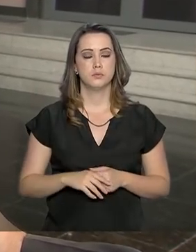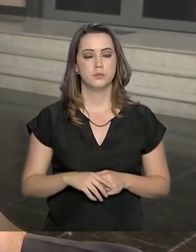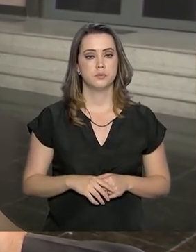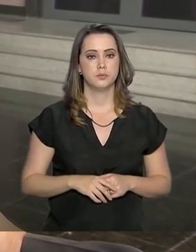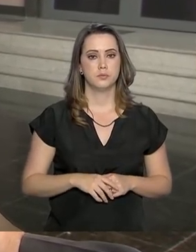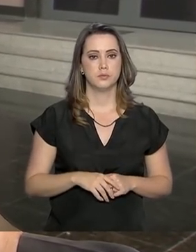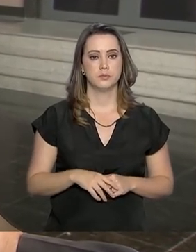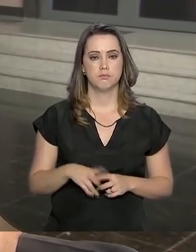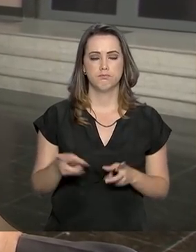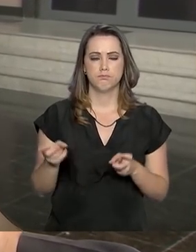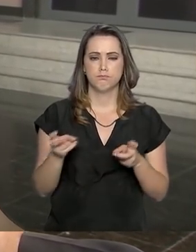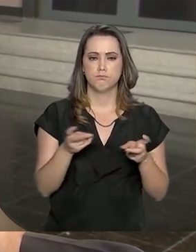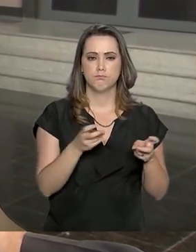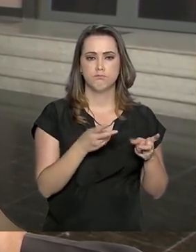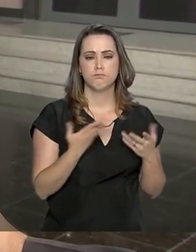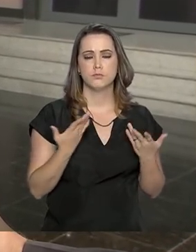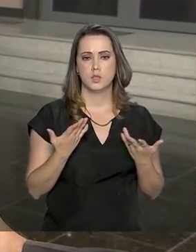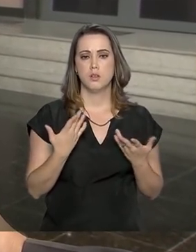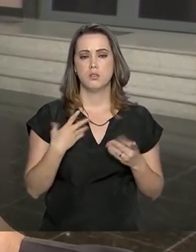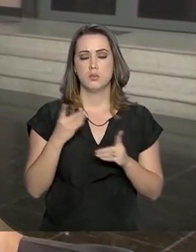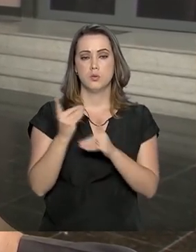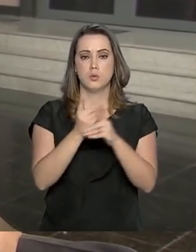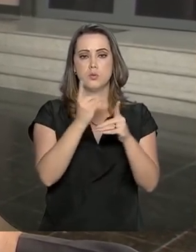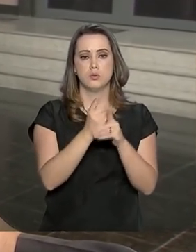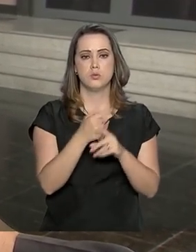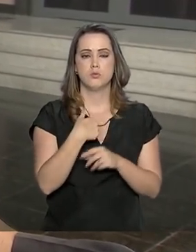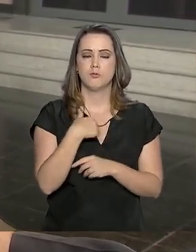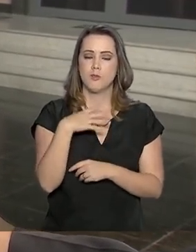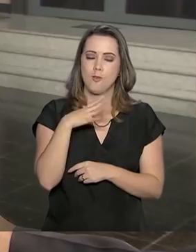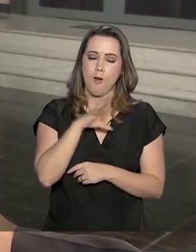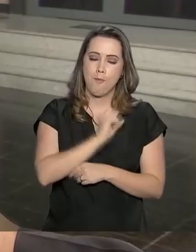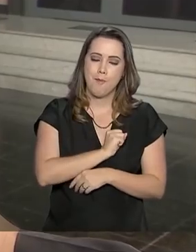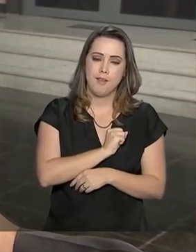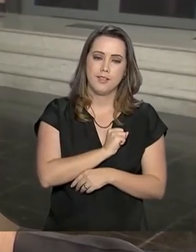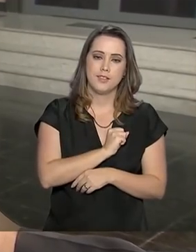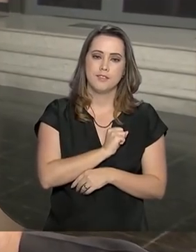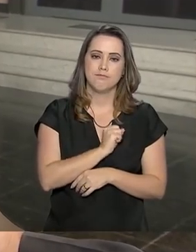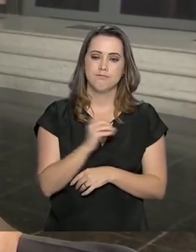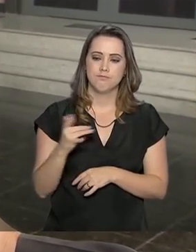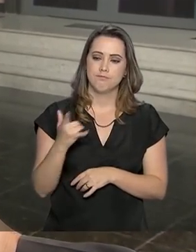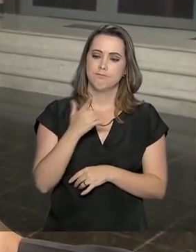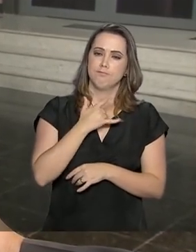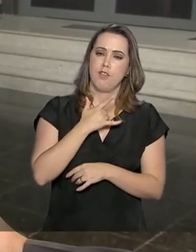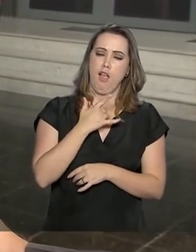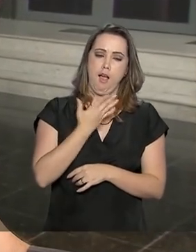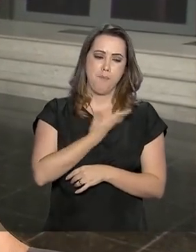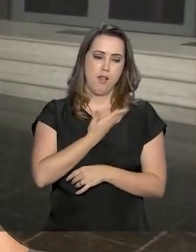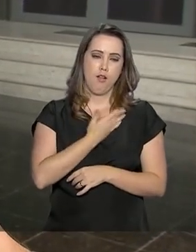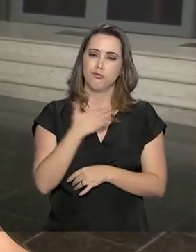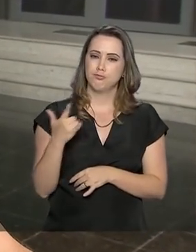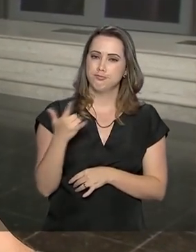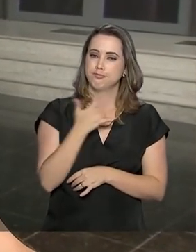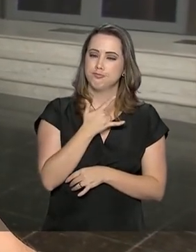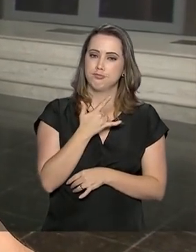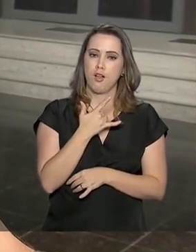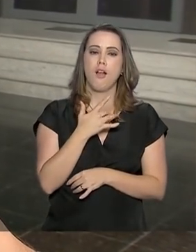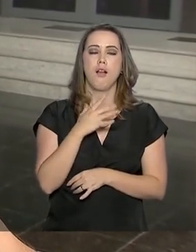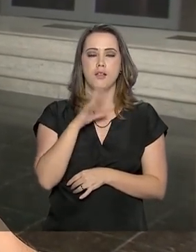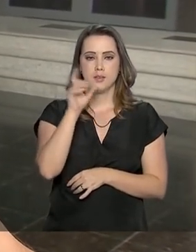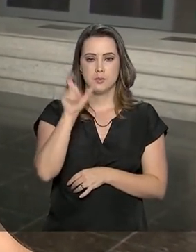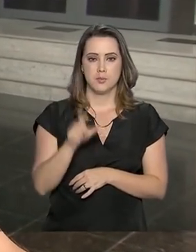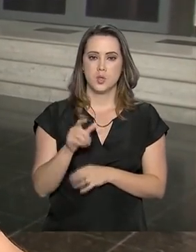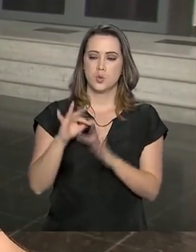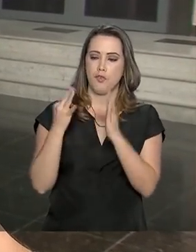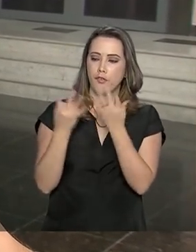e descobri o quanto eu sou amada, né, a função dos amigos, dos parentes que